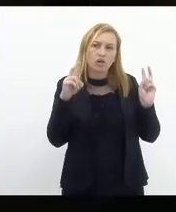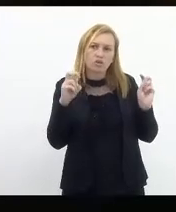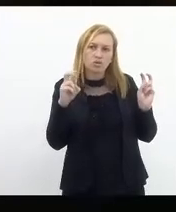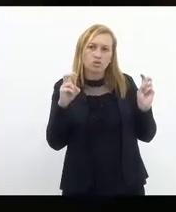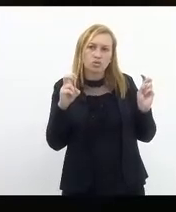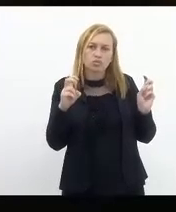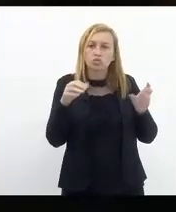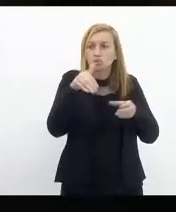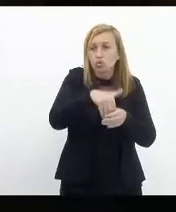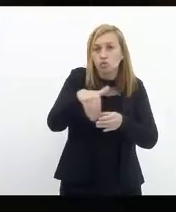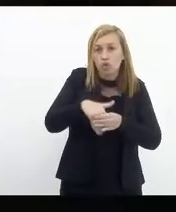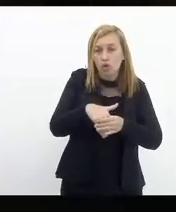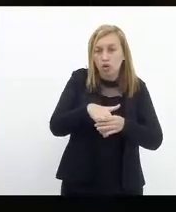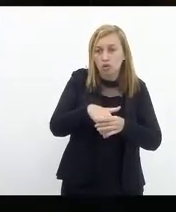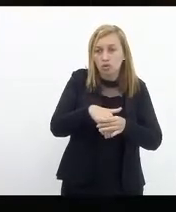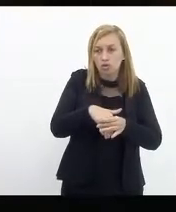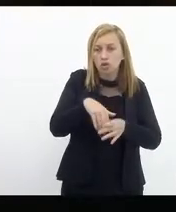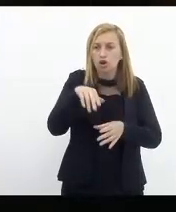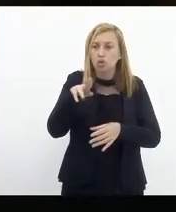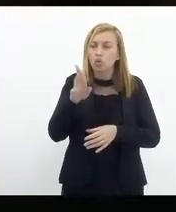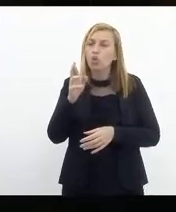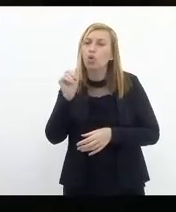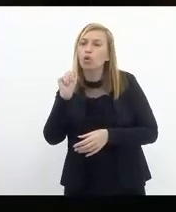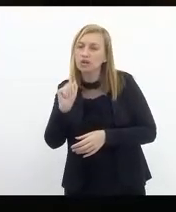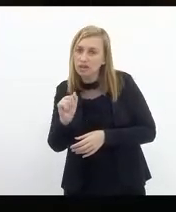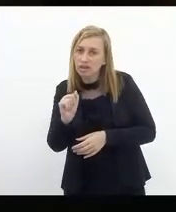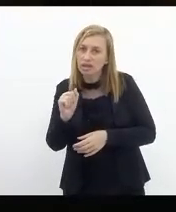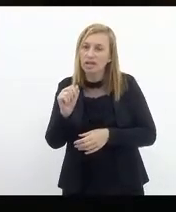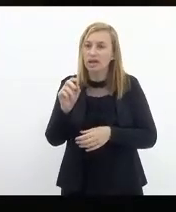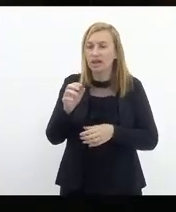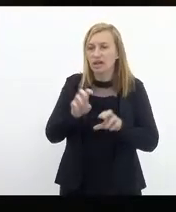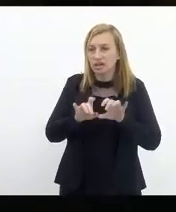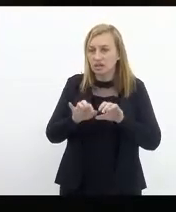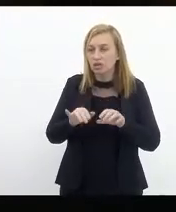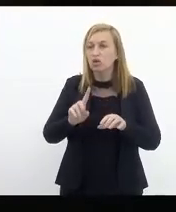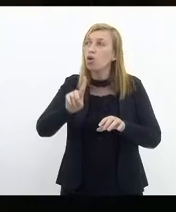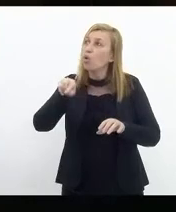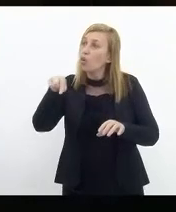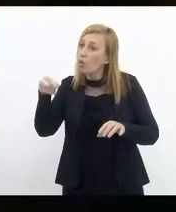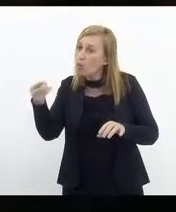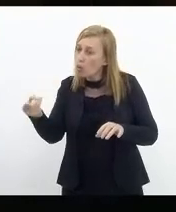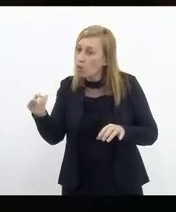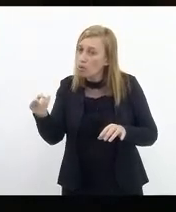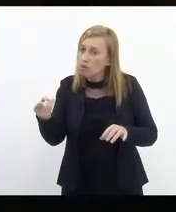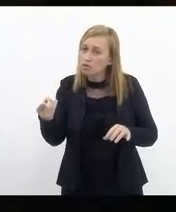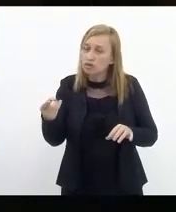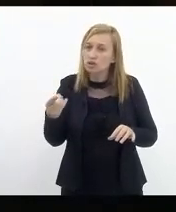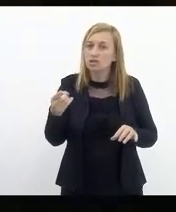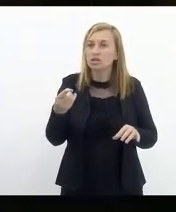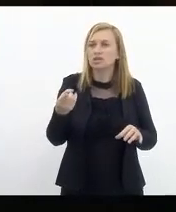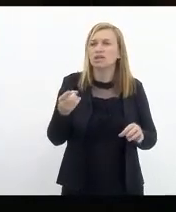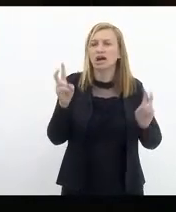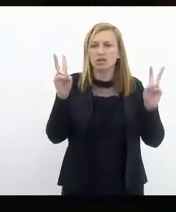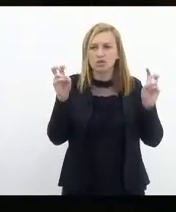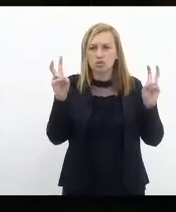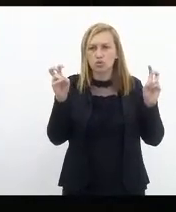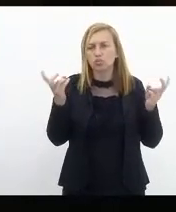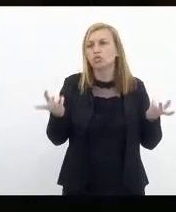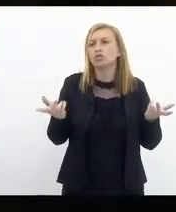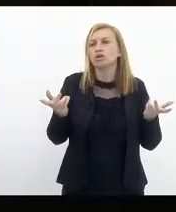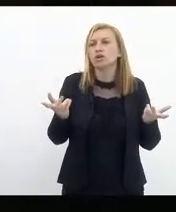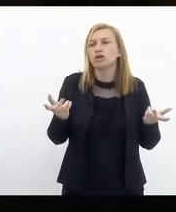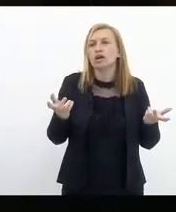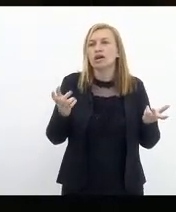do voto em urna eletrônica, seja com as outras cortinas de fumaça, com suposta